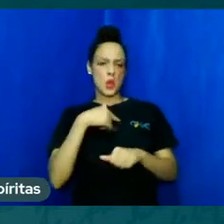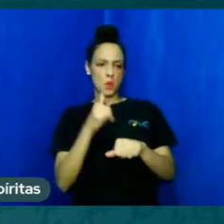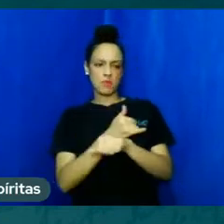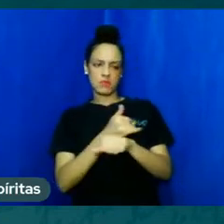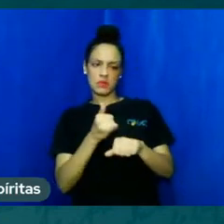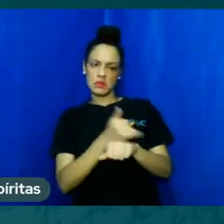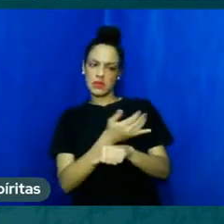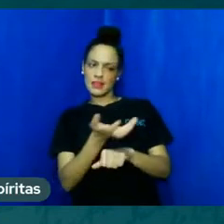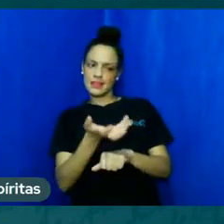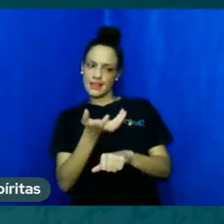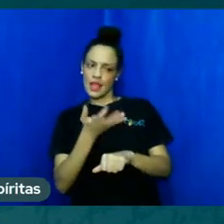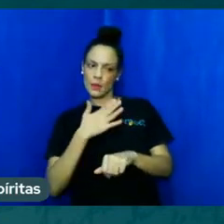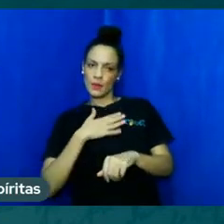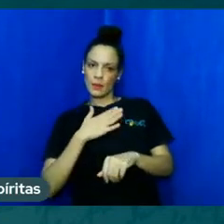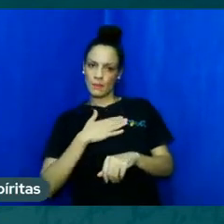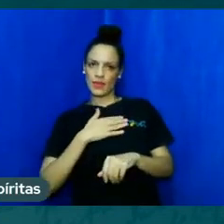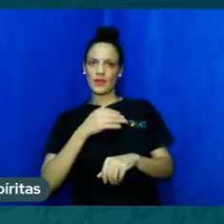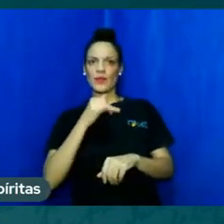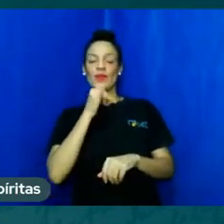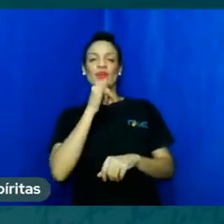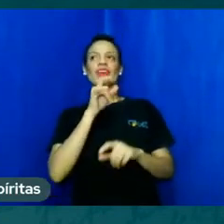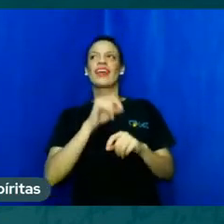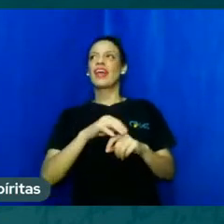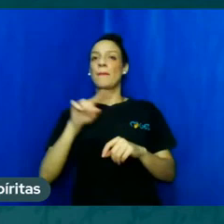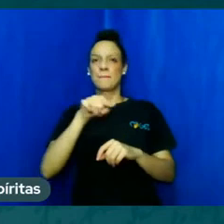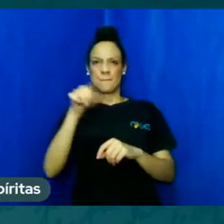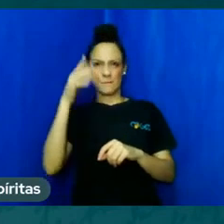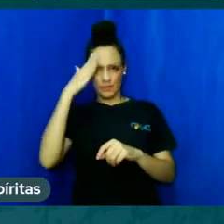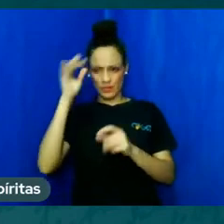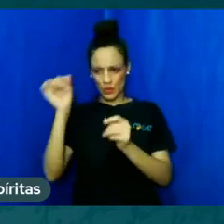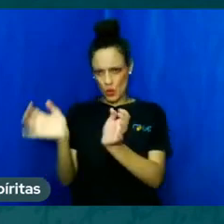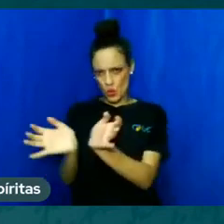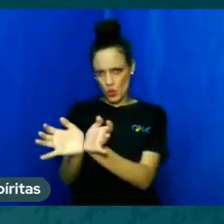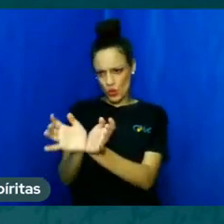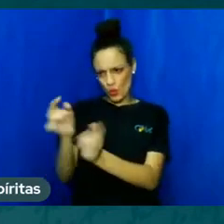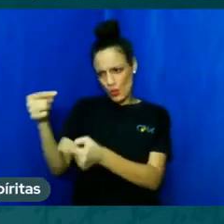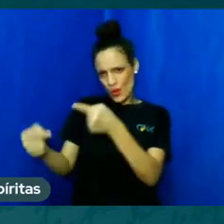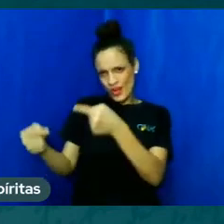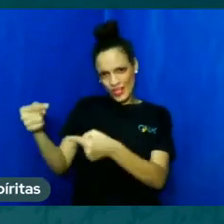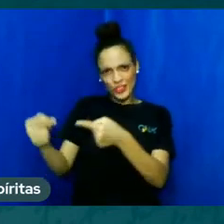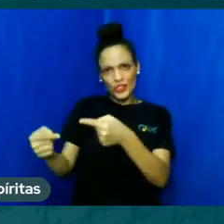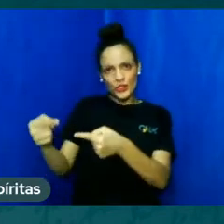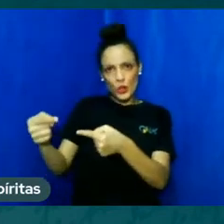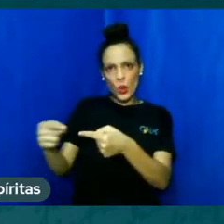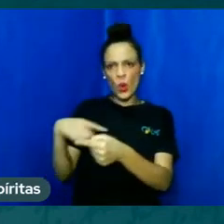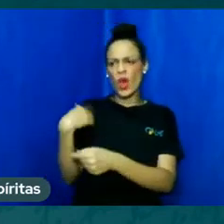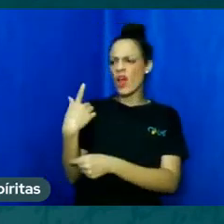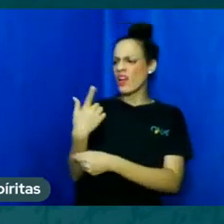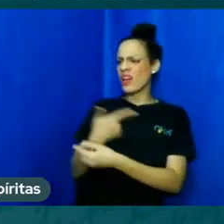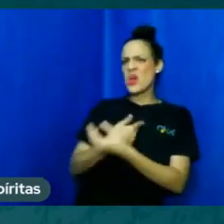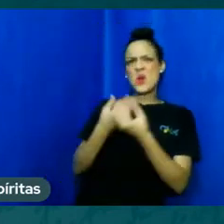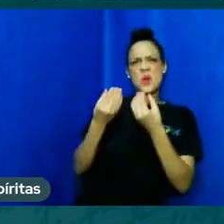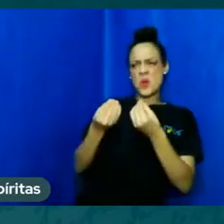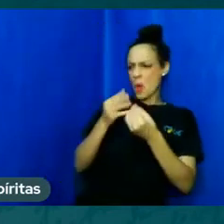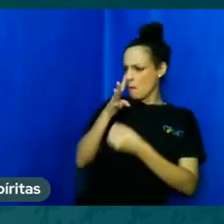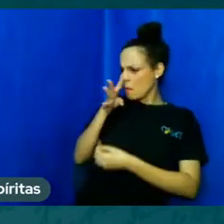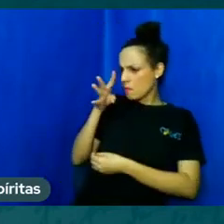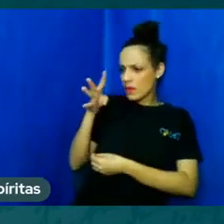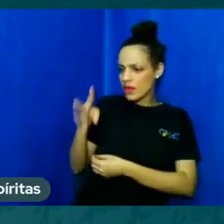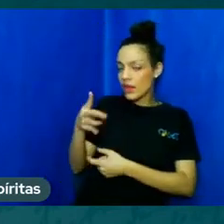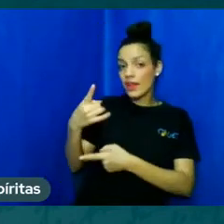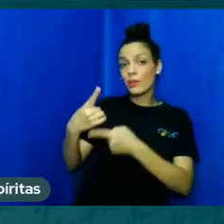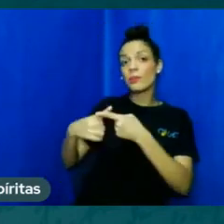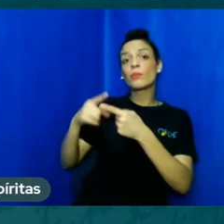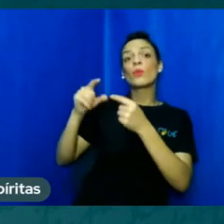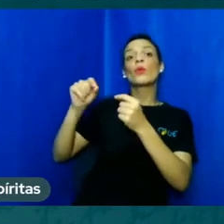dos políticos, porque evidentemente que eles nos representam muito bem. Nós estamos na mesma